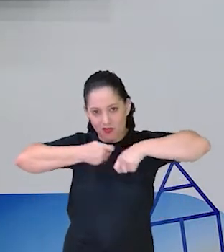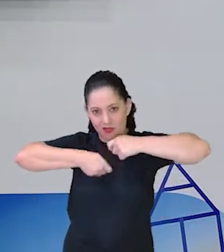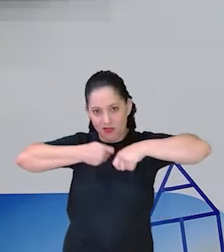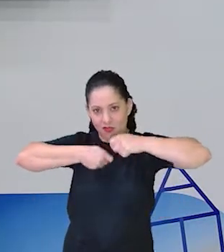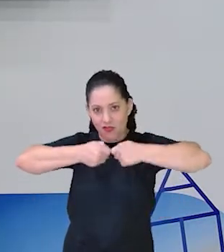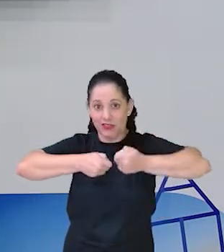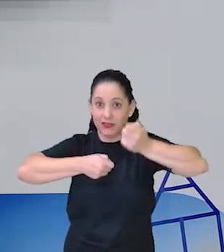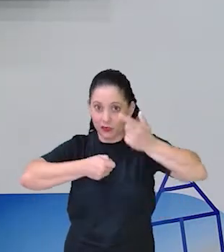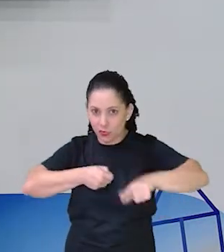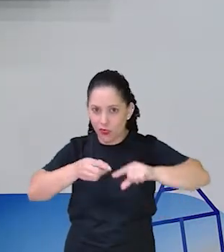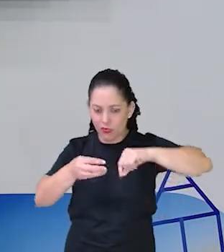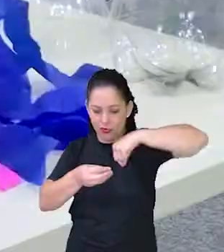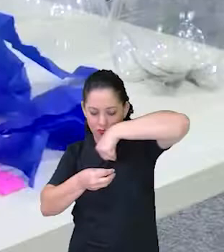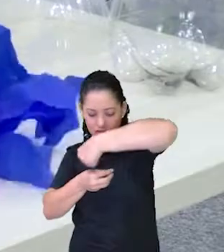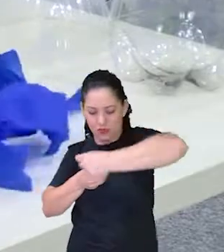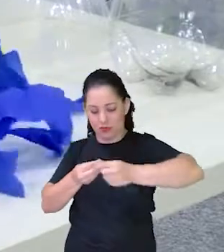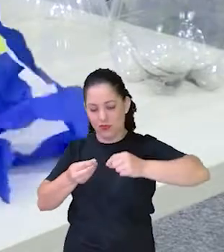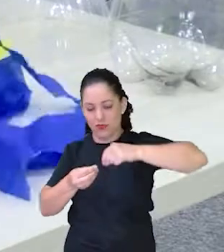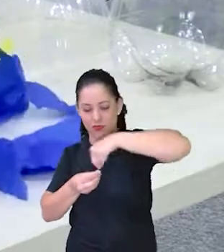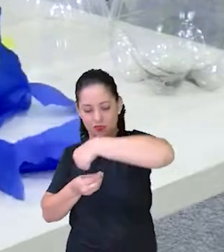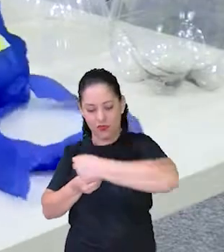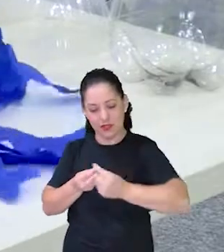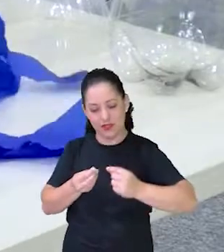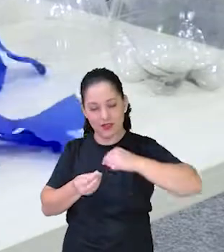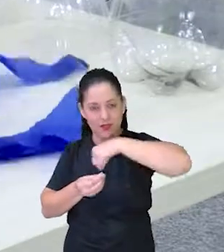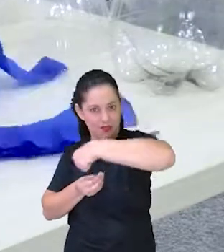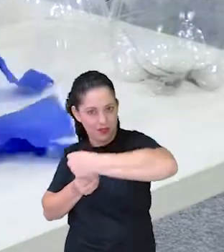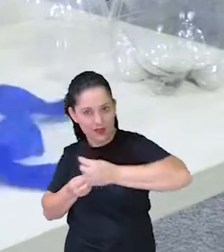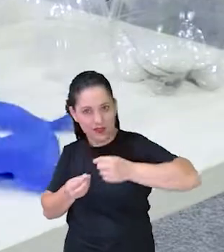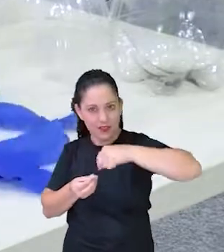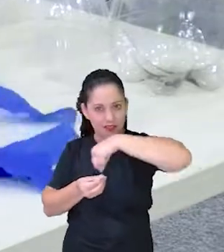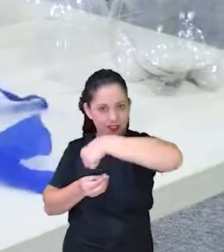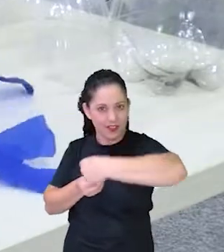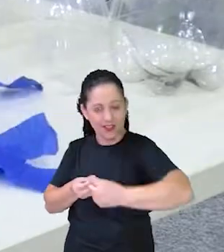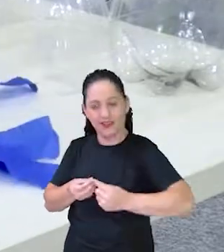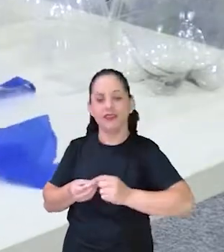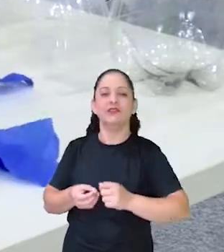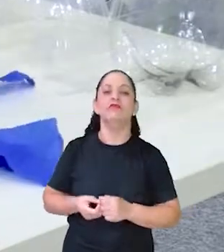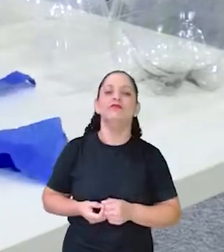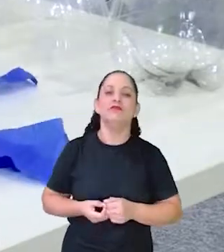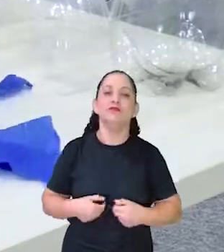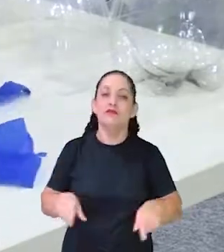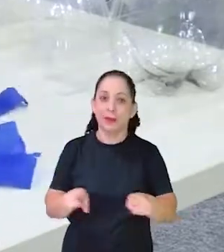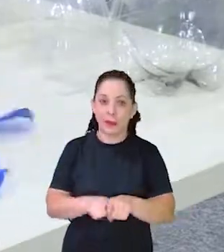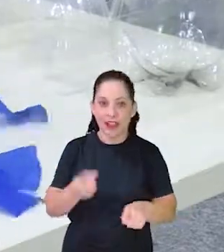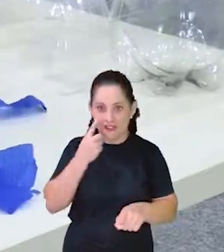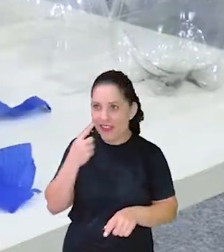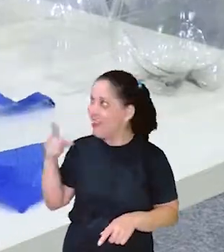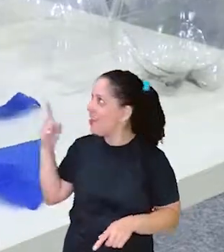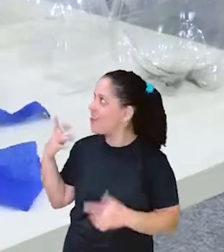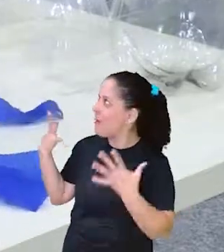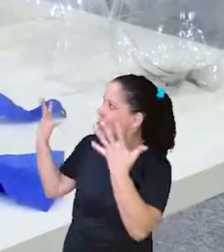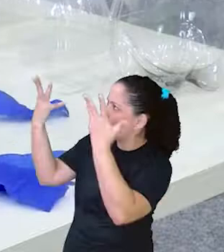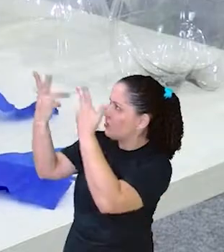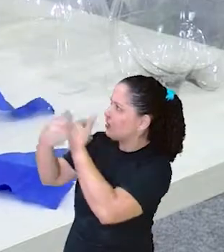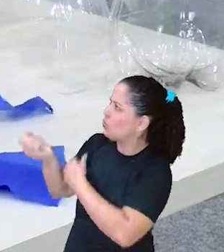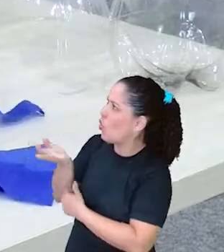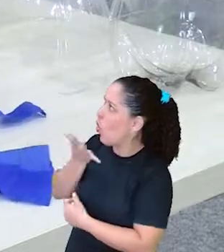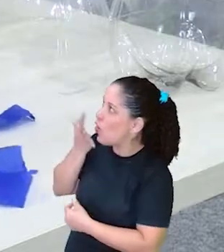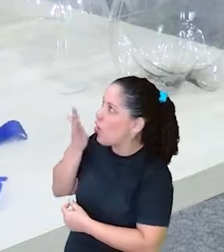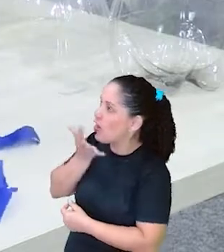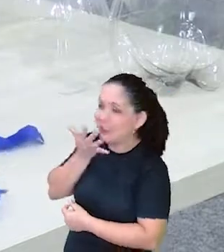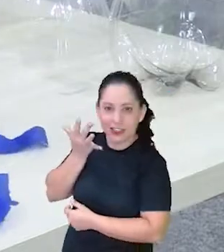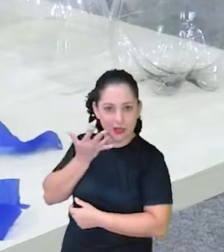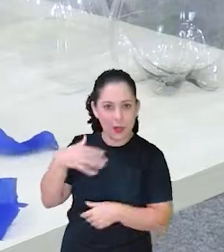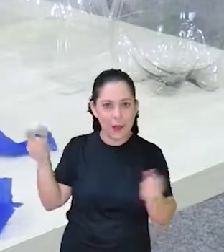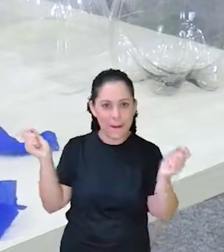Aqui desse lado Tá vendo aí como tá ficando colorida? Você pode colocar